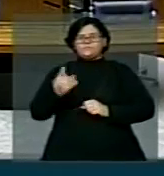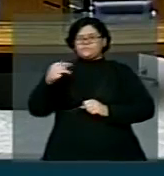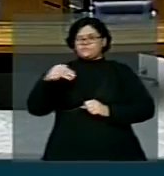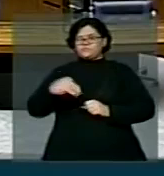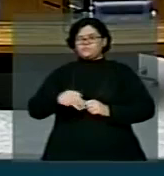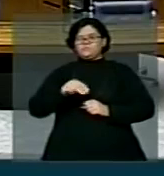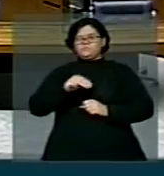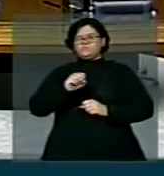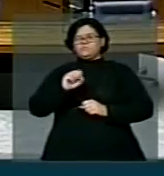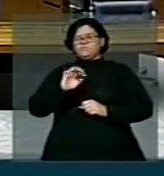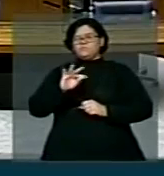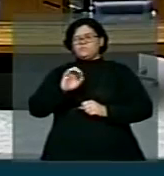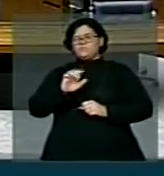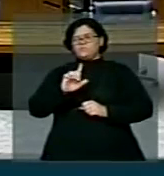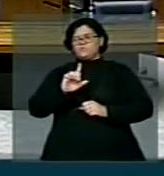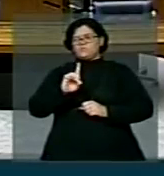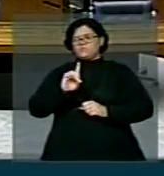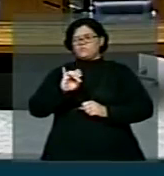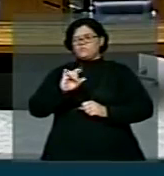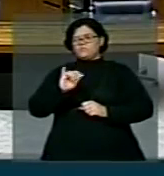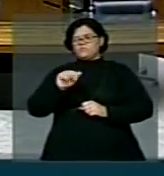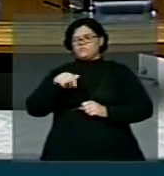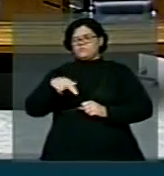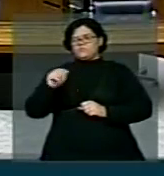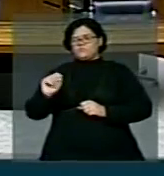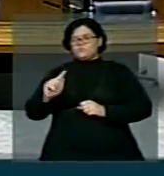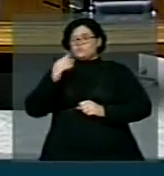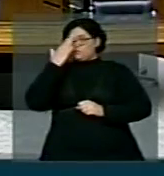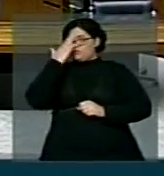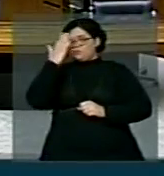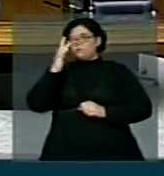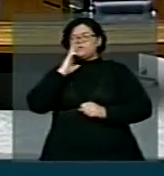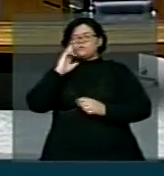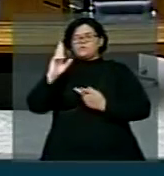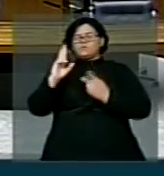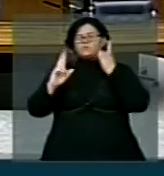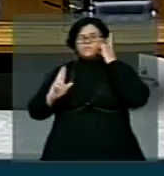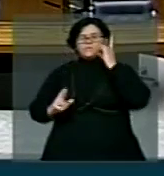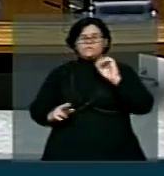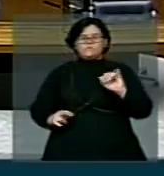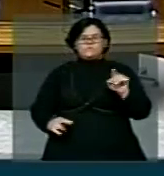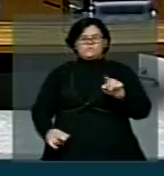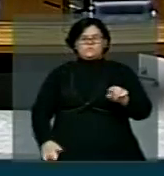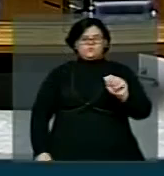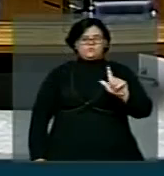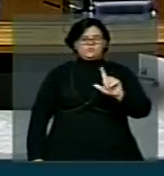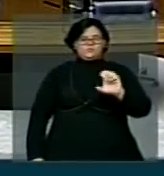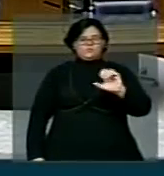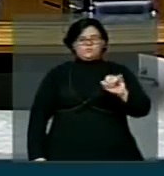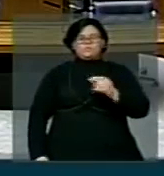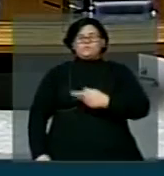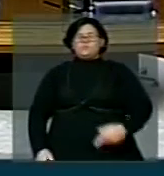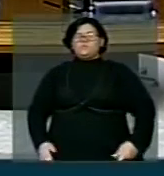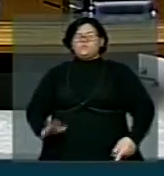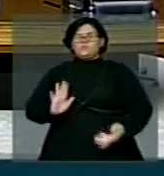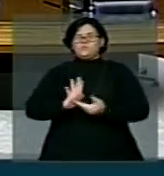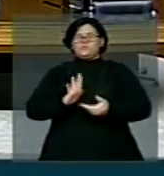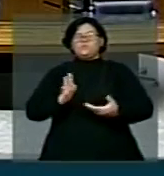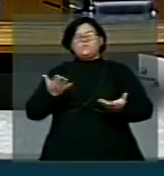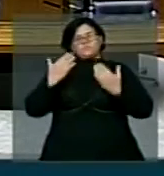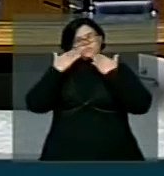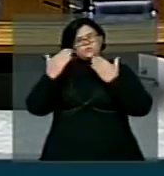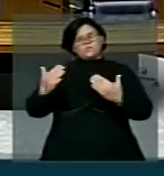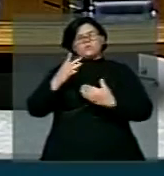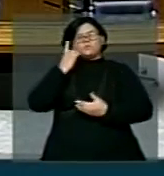deputado Zé Stedley, do PSB do Rio Grande do Sul. Obrigado, senhor deputado Zé Stedley, presidindo essa casa. Obrigado, deputado.